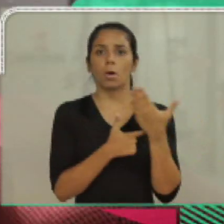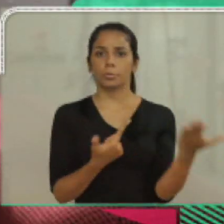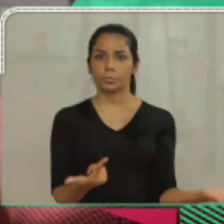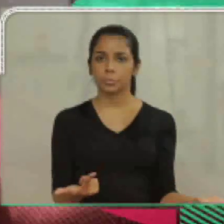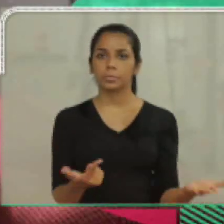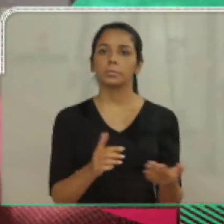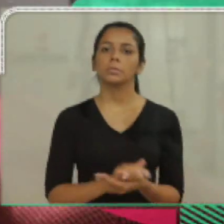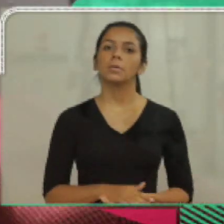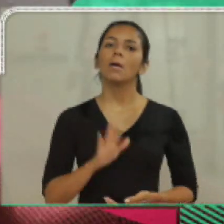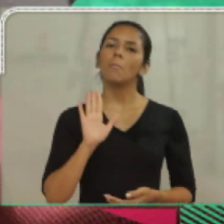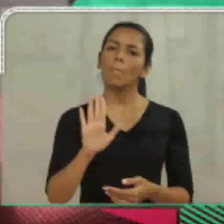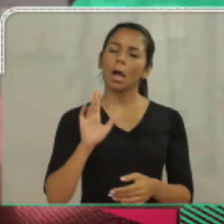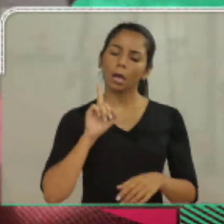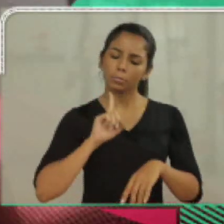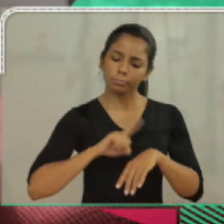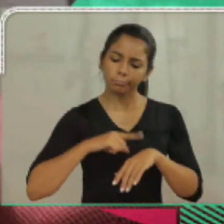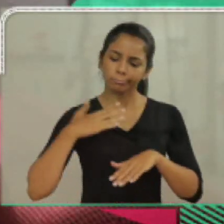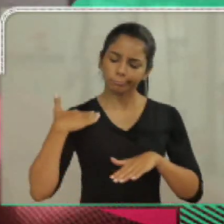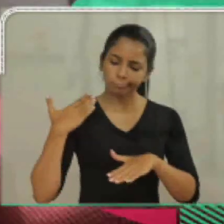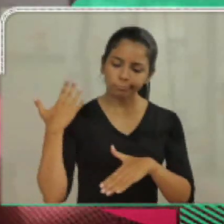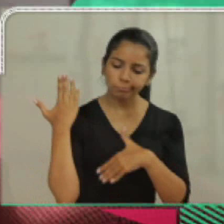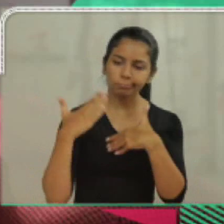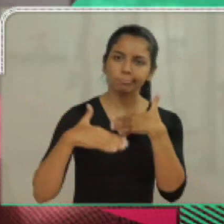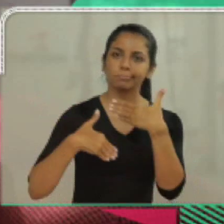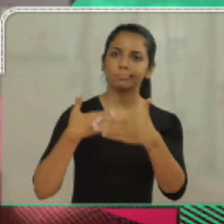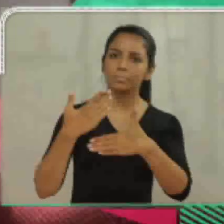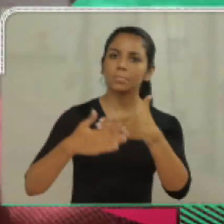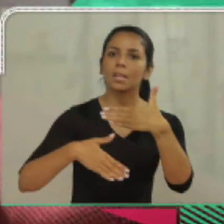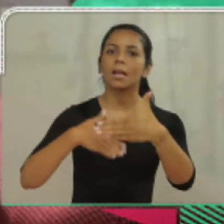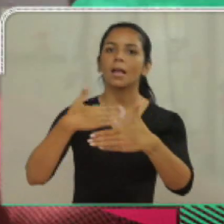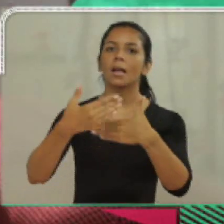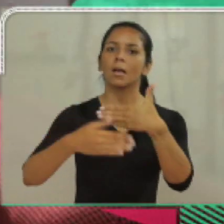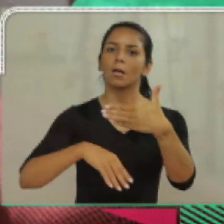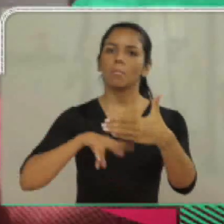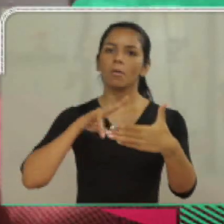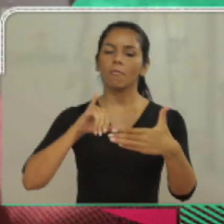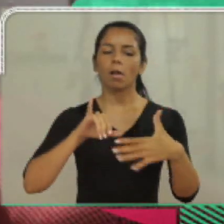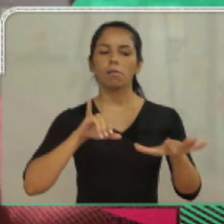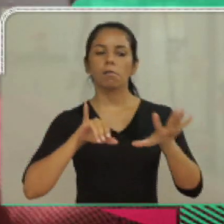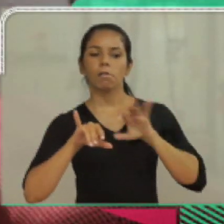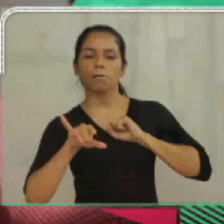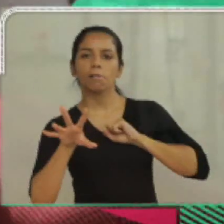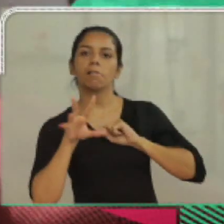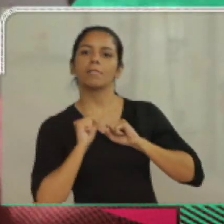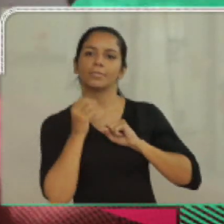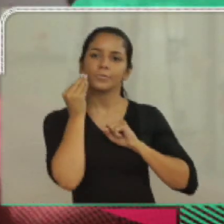nervosos, sem saber como agir e onde buscar ajuda.